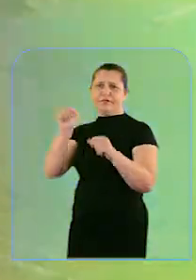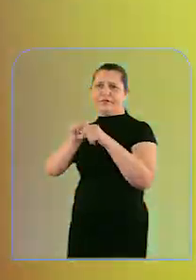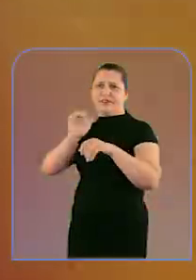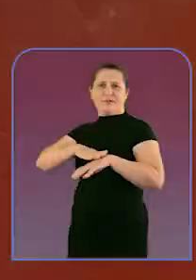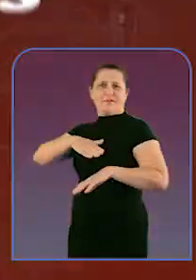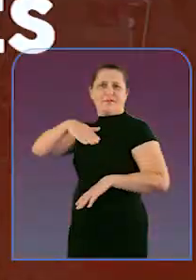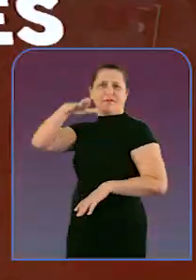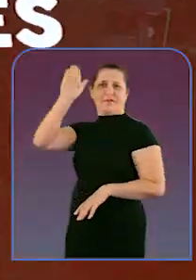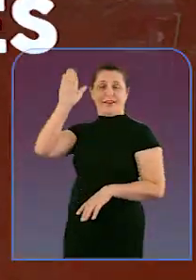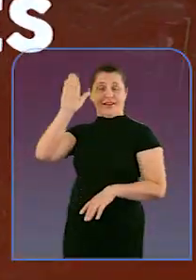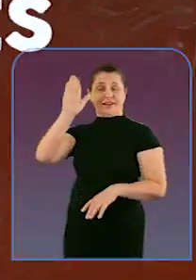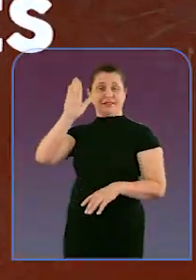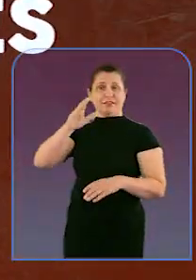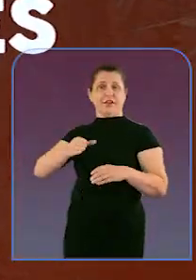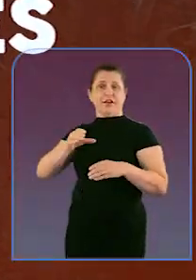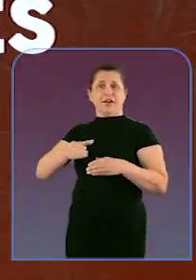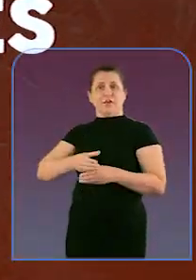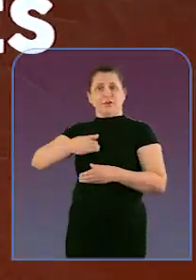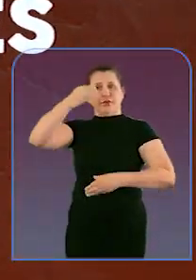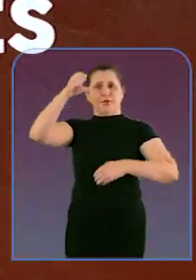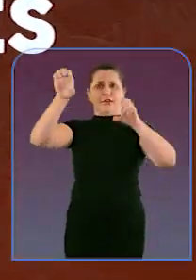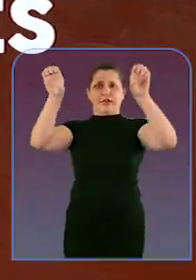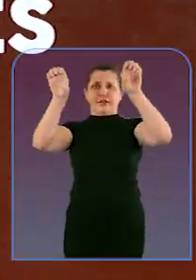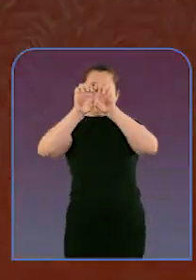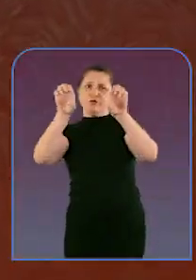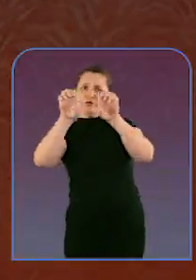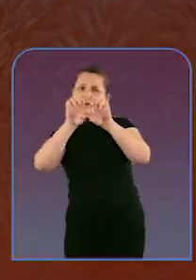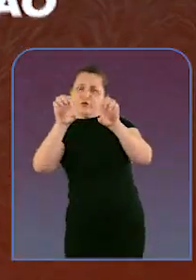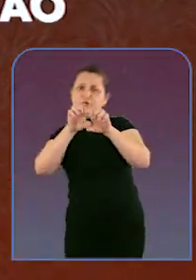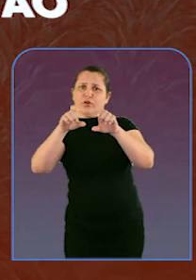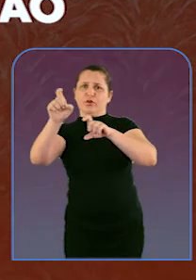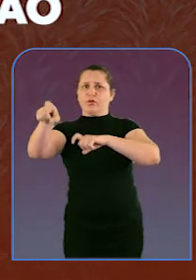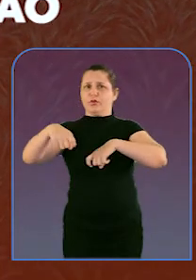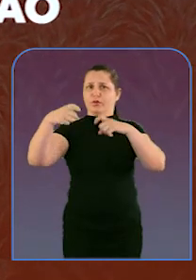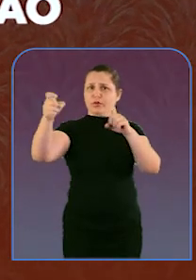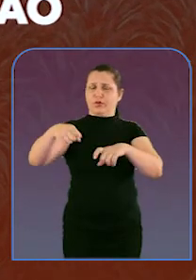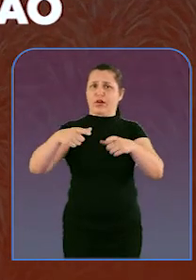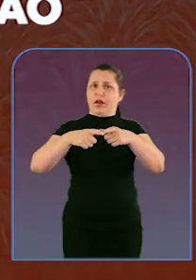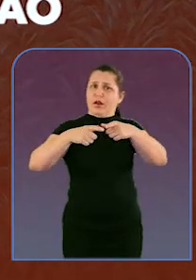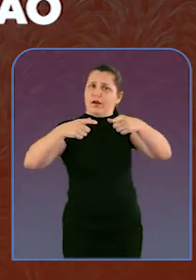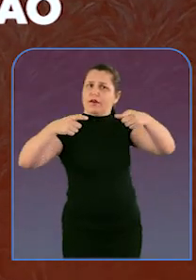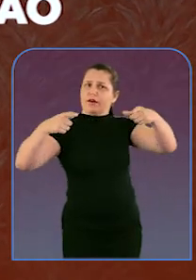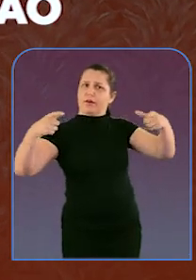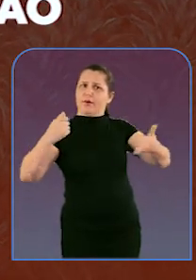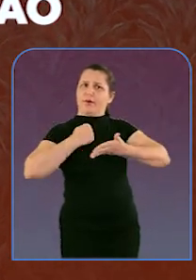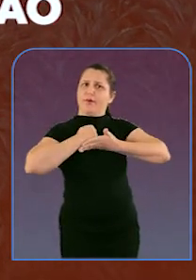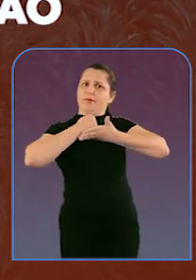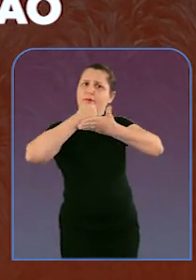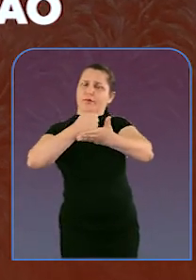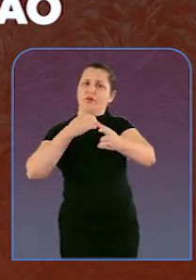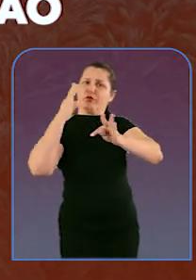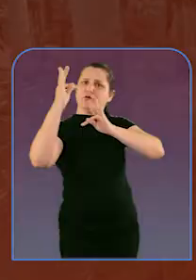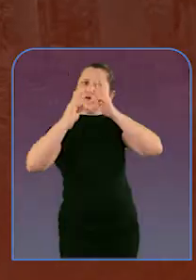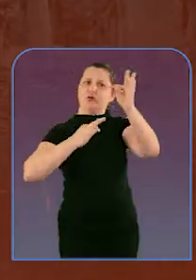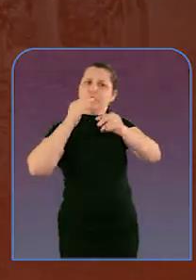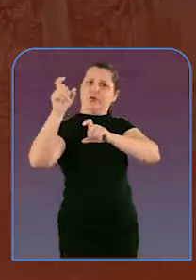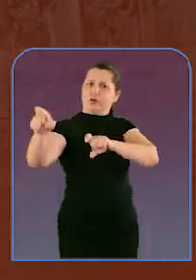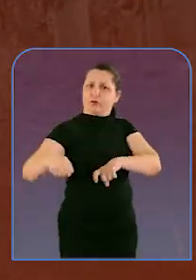mais. Mais infraestrutura no campo, ampliação da assistência técnica rural,